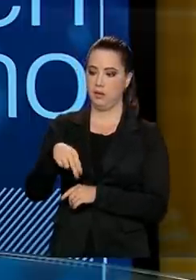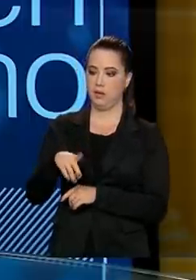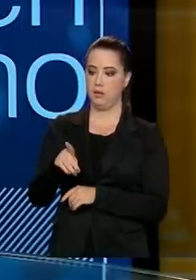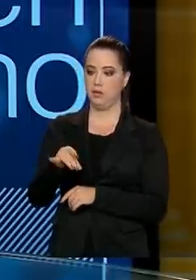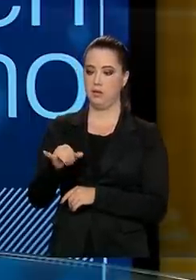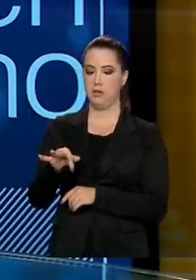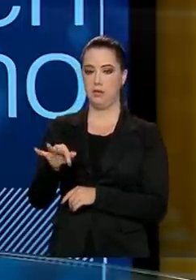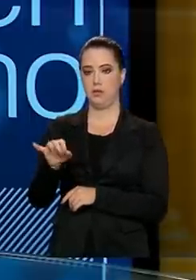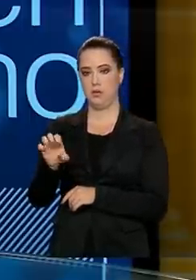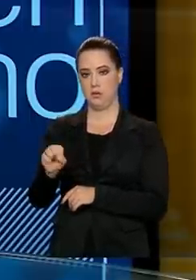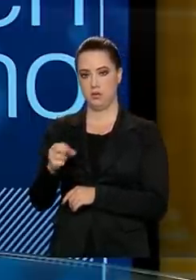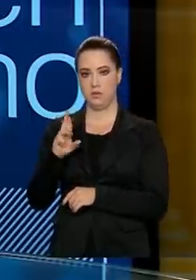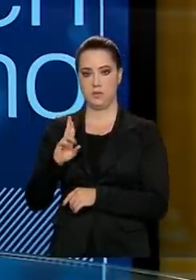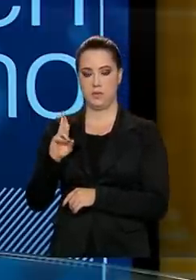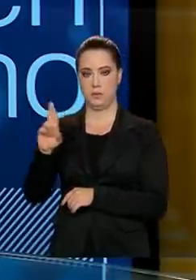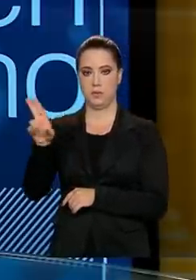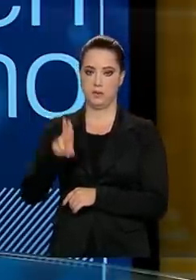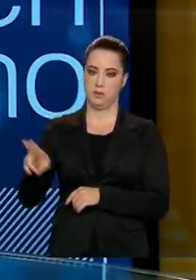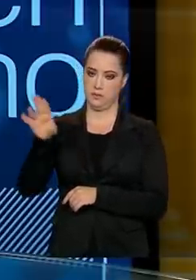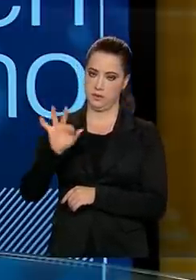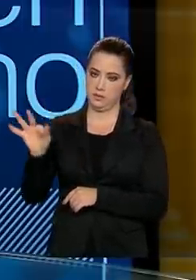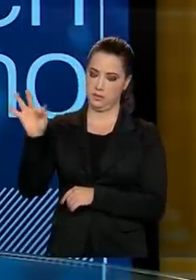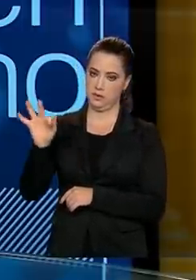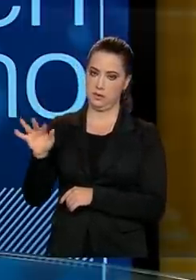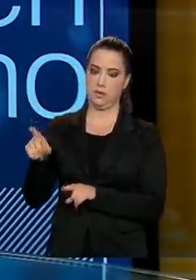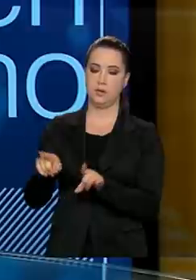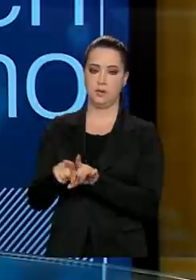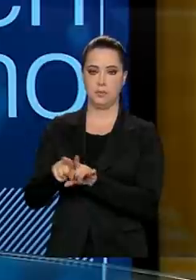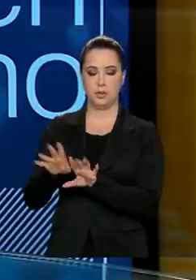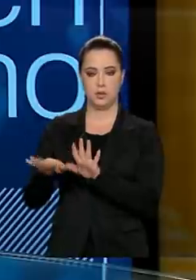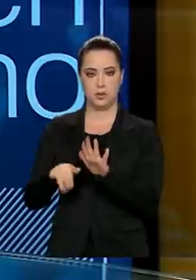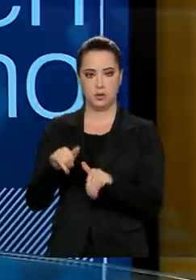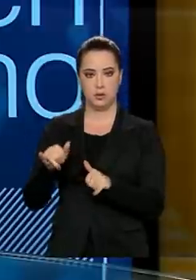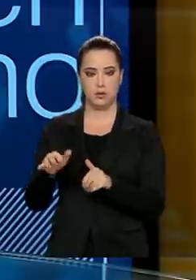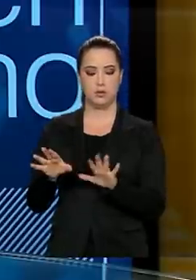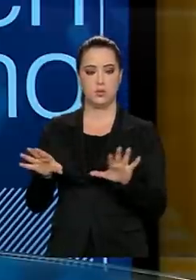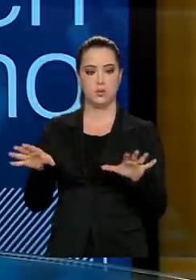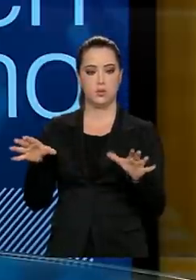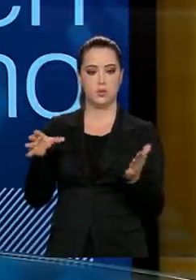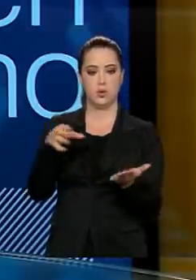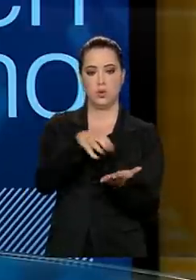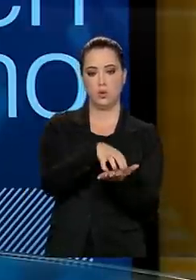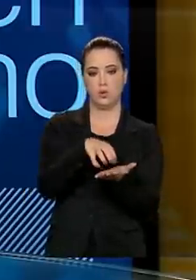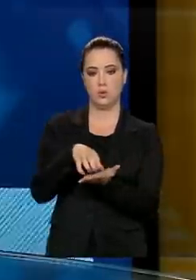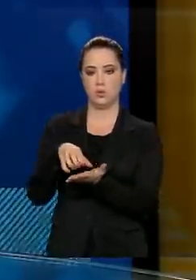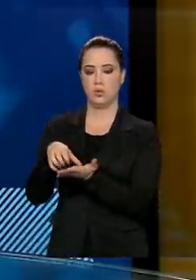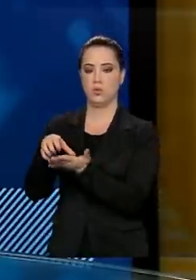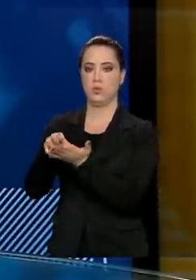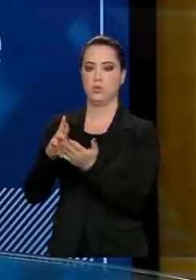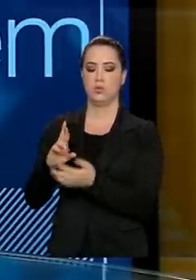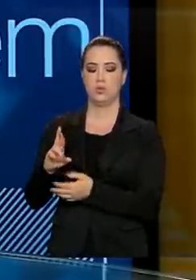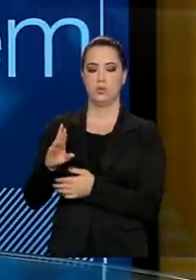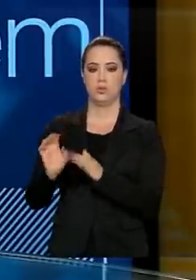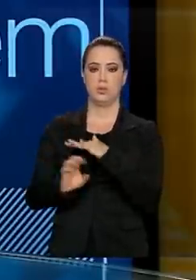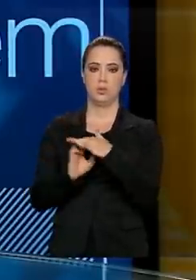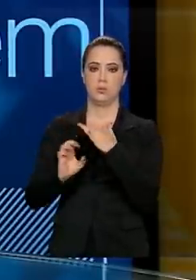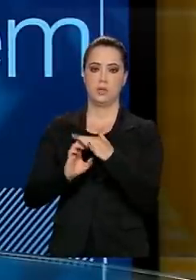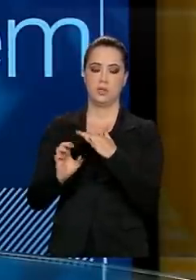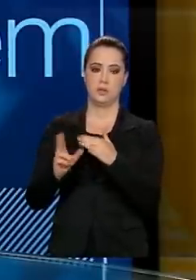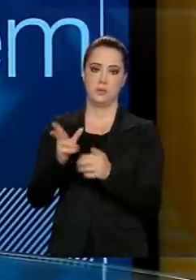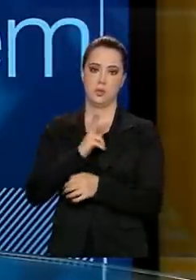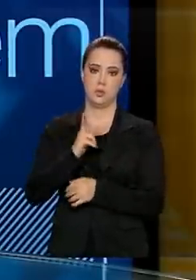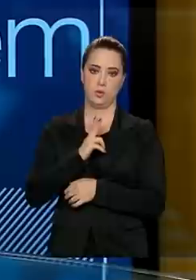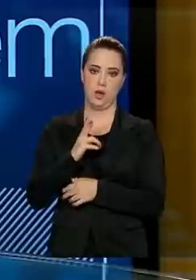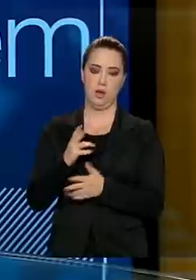as universidades federais, chamamos também órgãos, entidades que representam o setor privado, como a ANUP, a